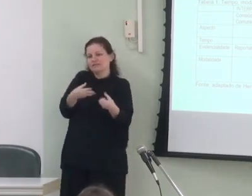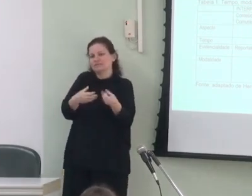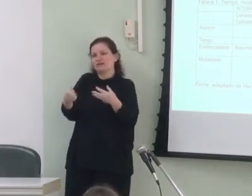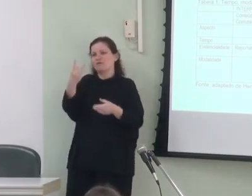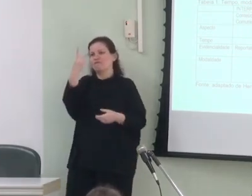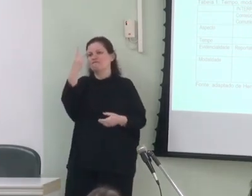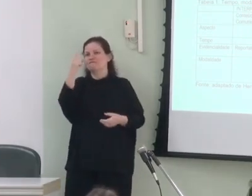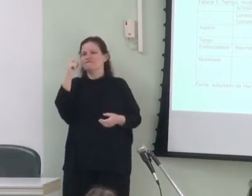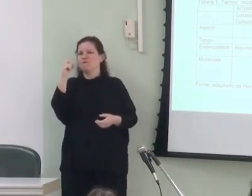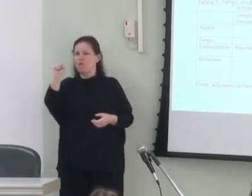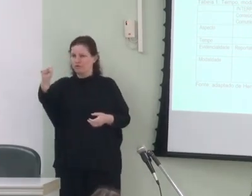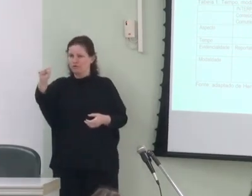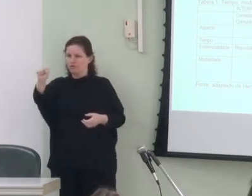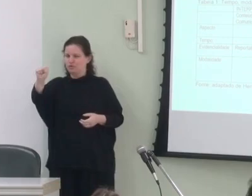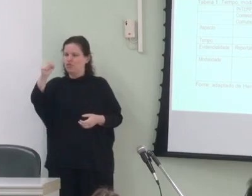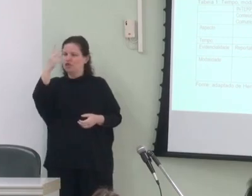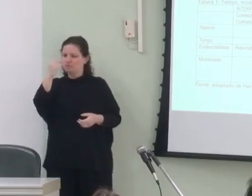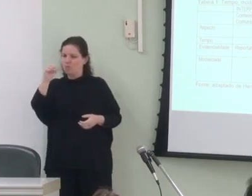2011.